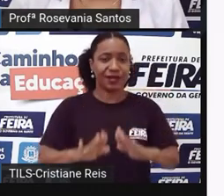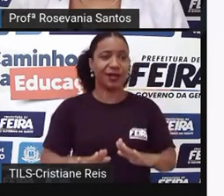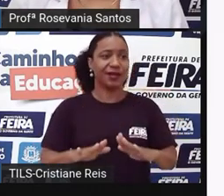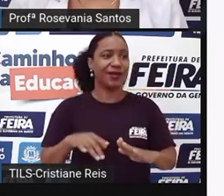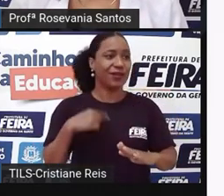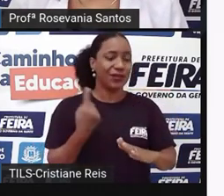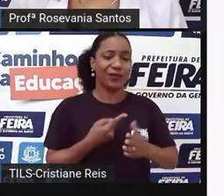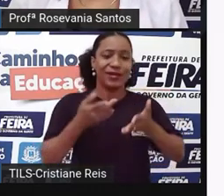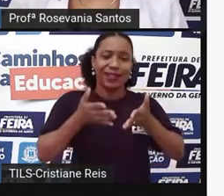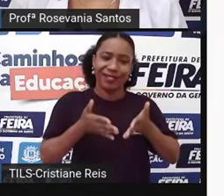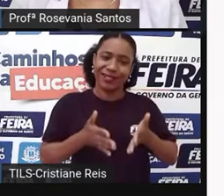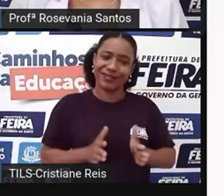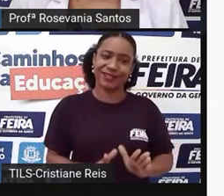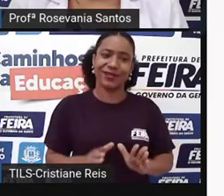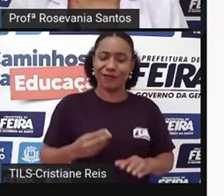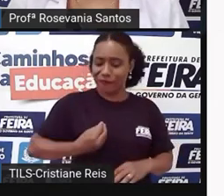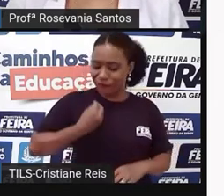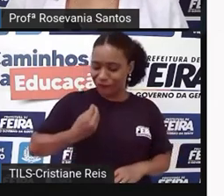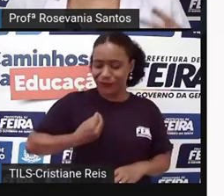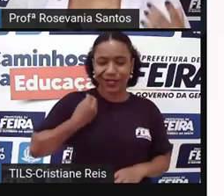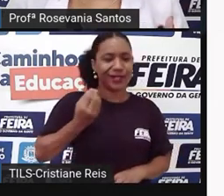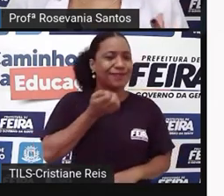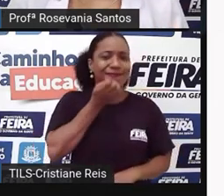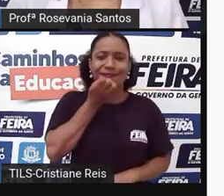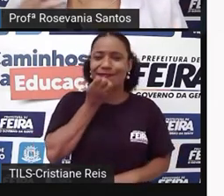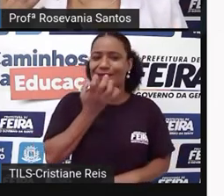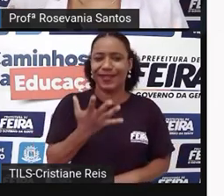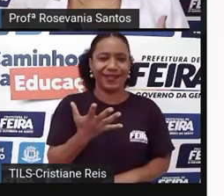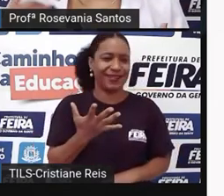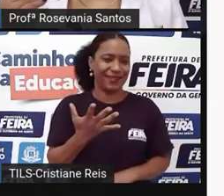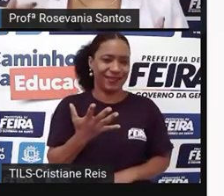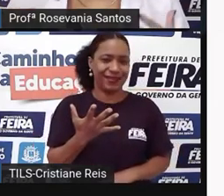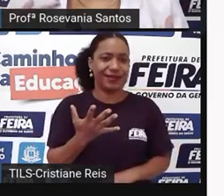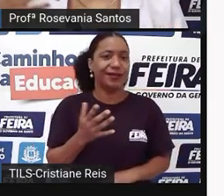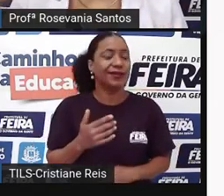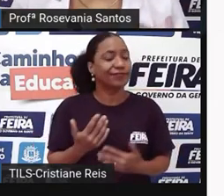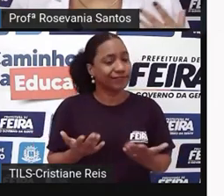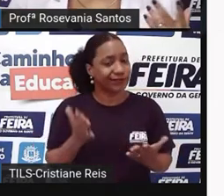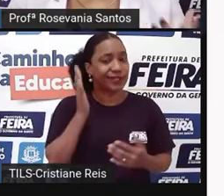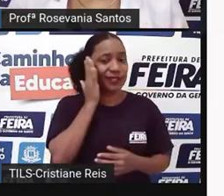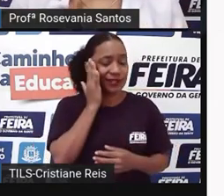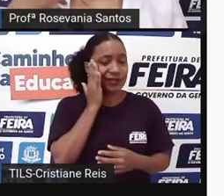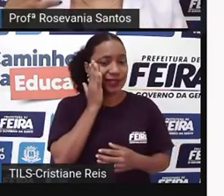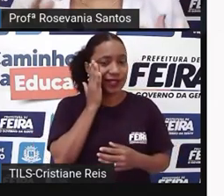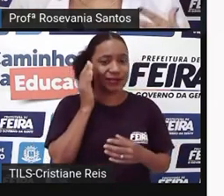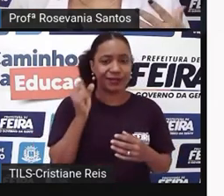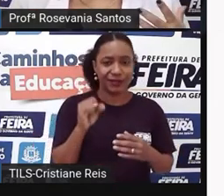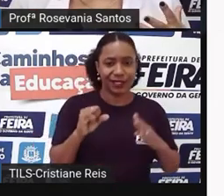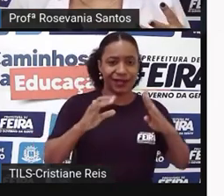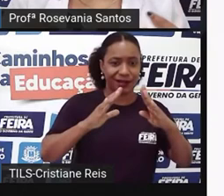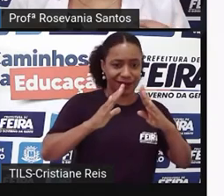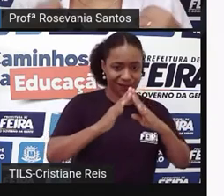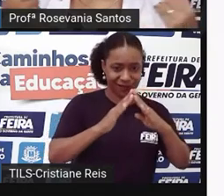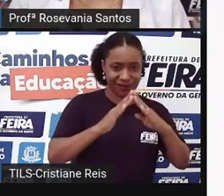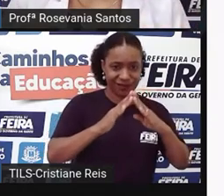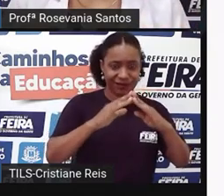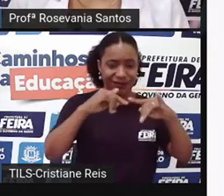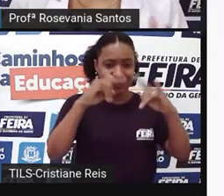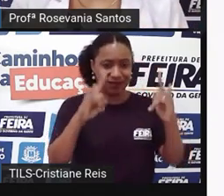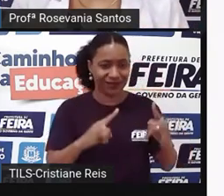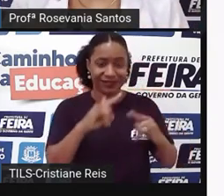lá que a gente tem vida digna. Então, eles sabem que se forem, né, relocados, forem, né, digamos assim,